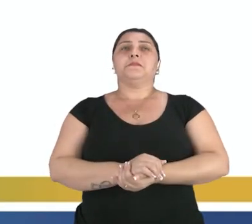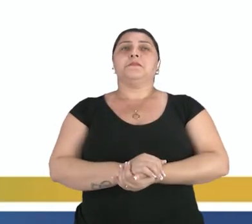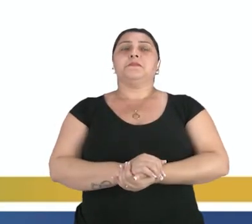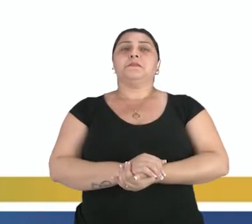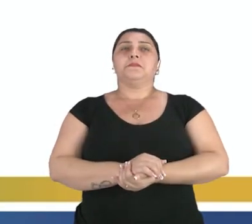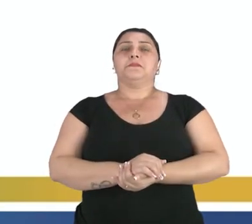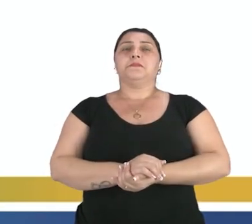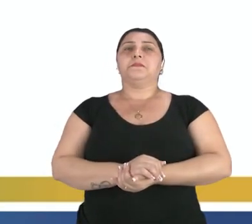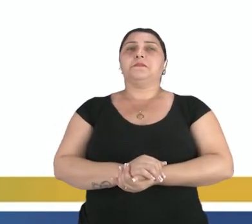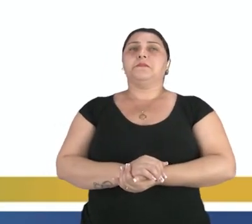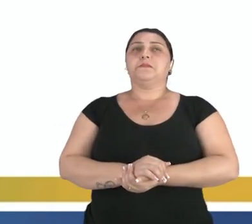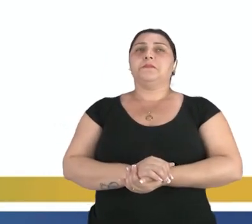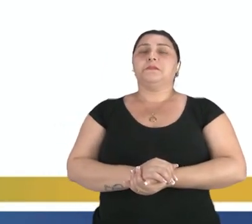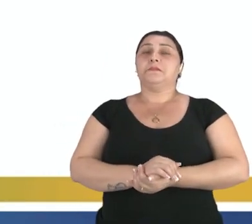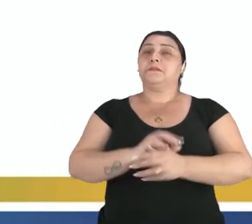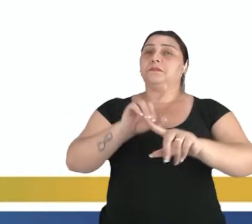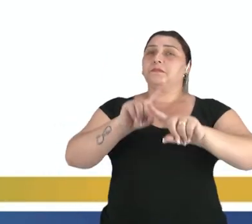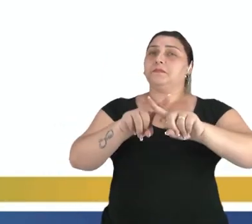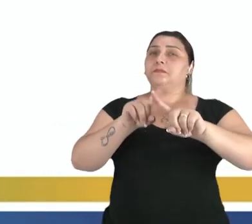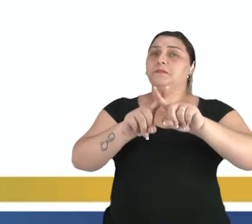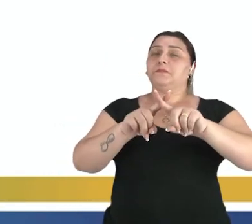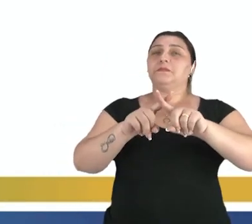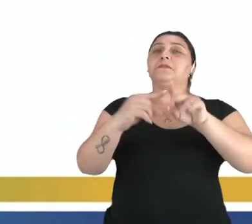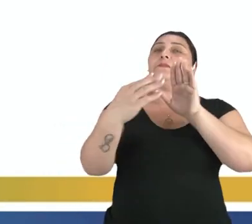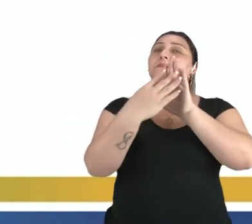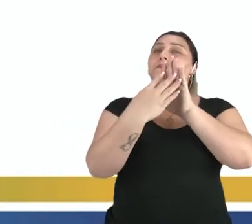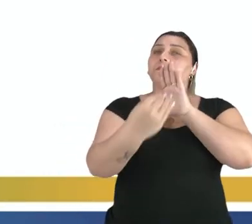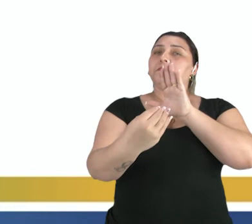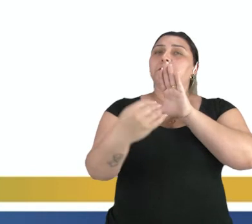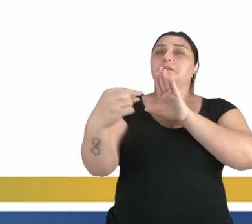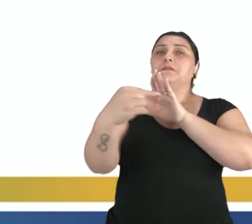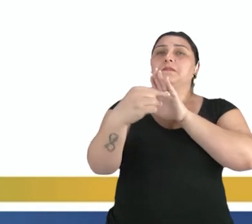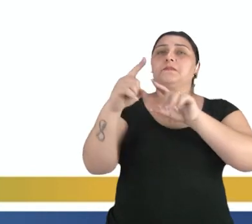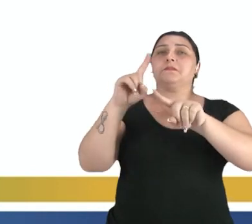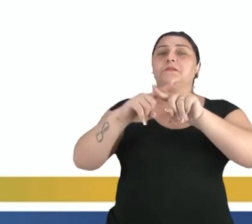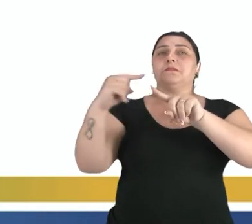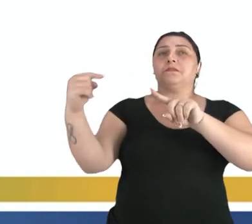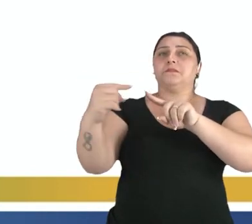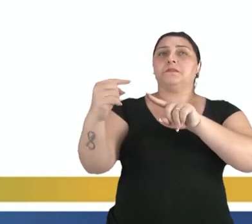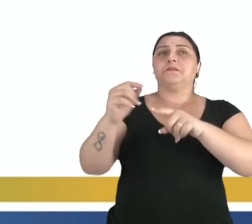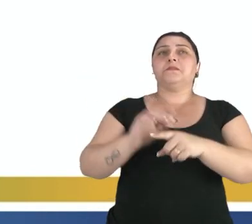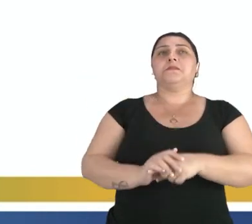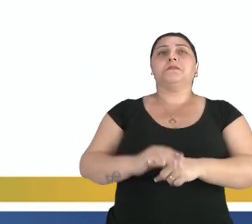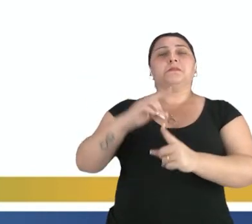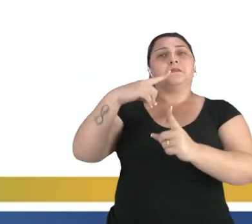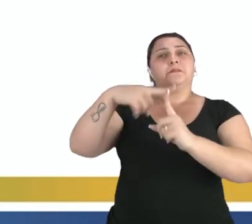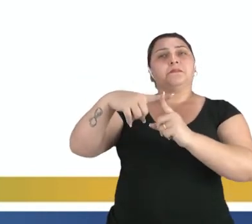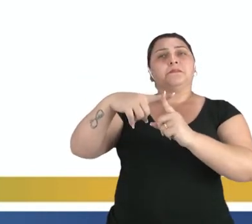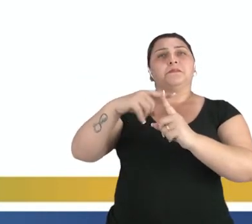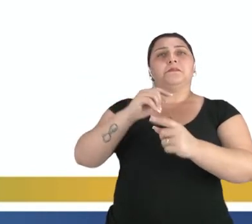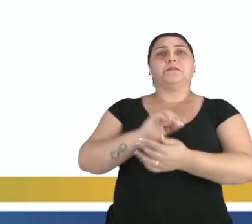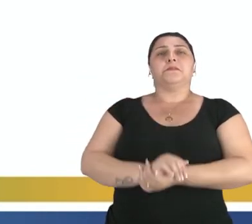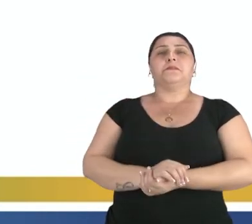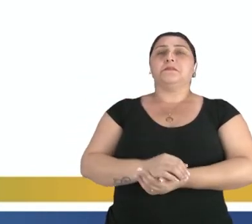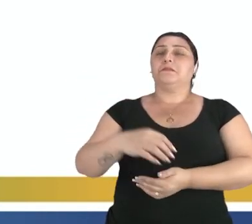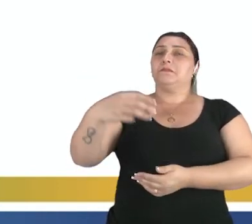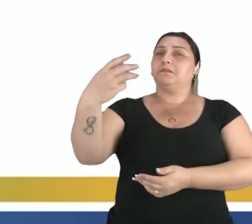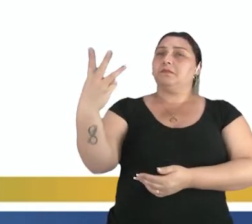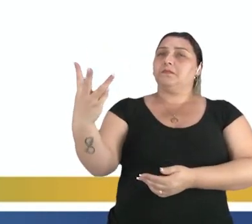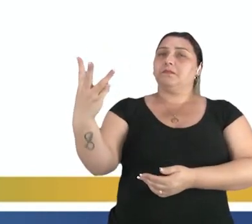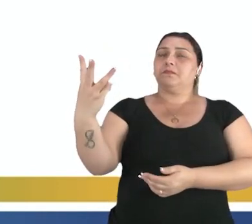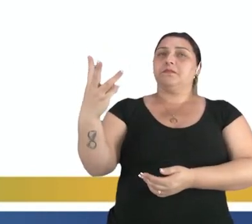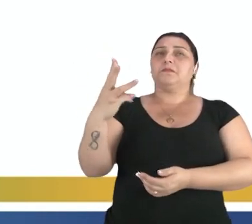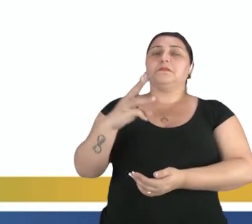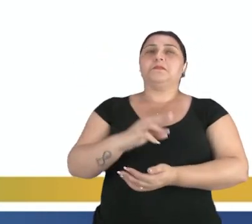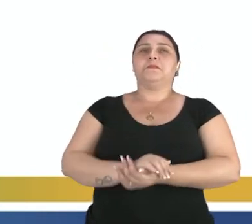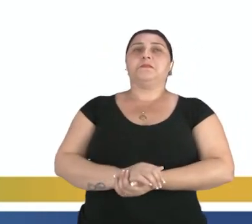nesse caso, você multiplica os sinais. Menos vezes menos é mais. Então, nesse caso,